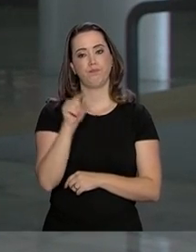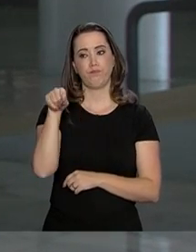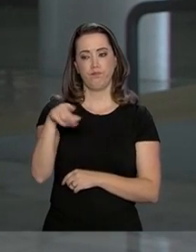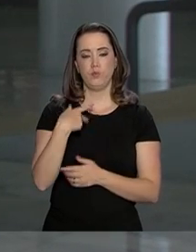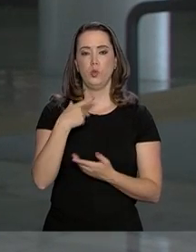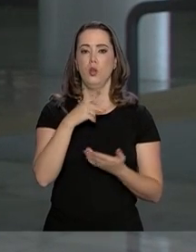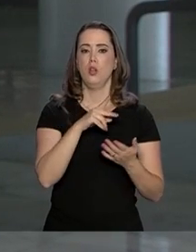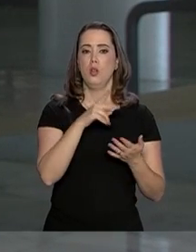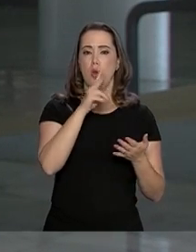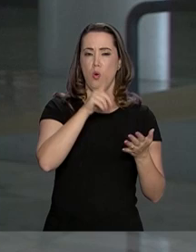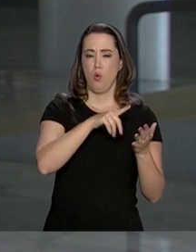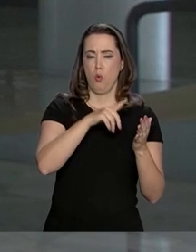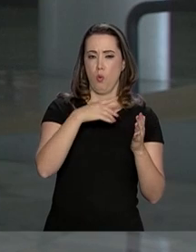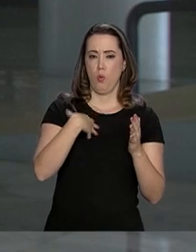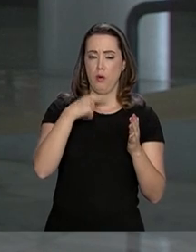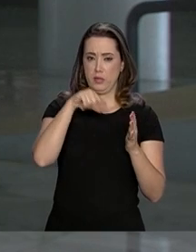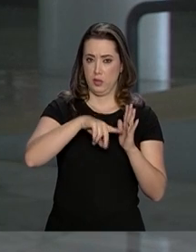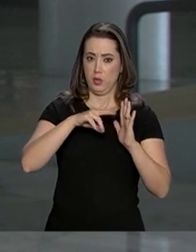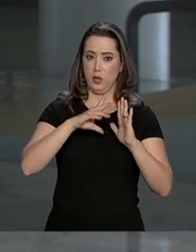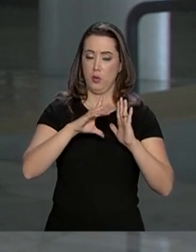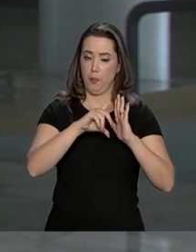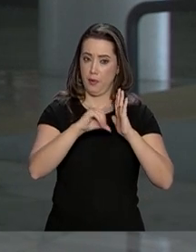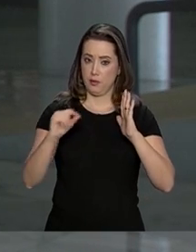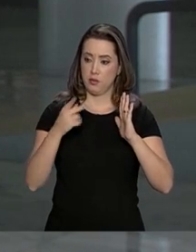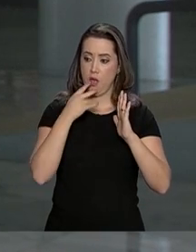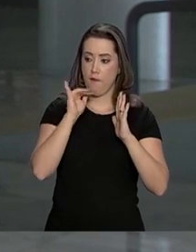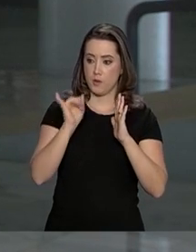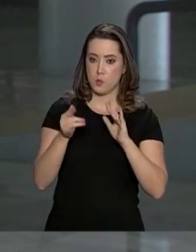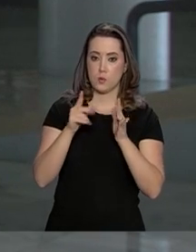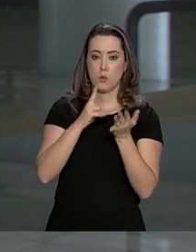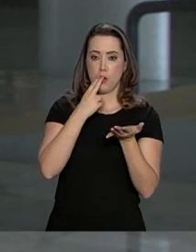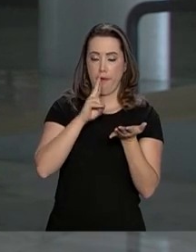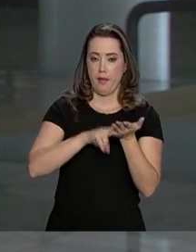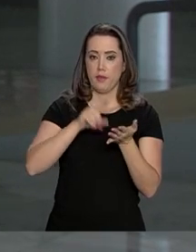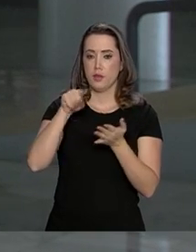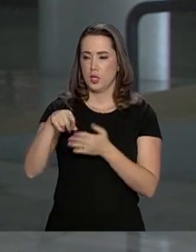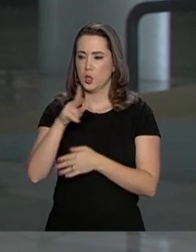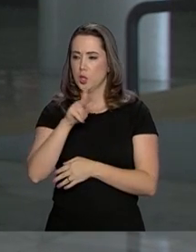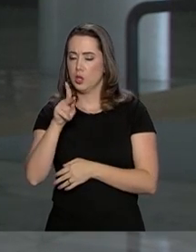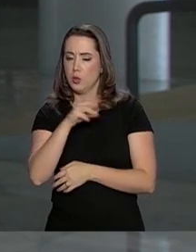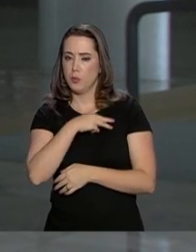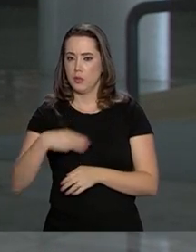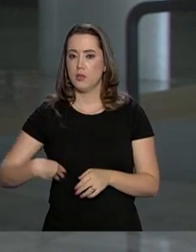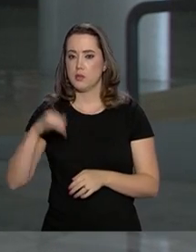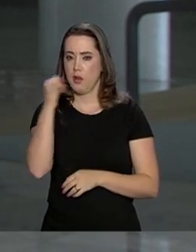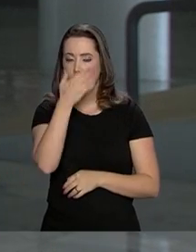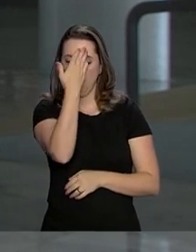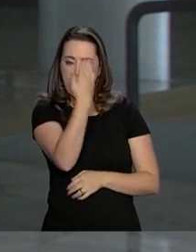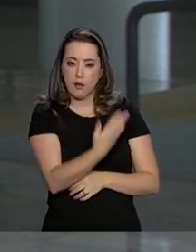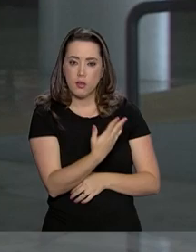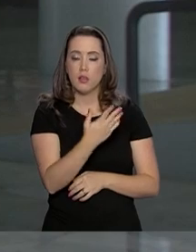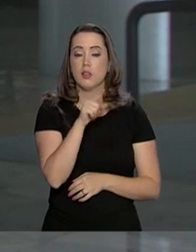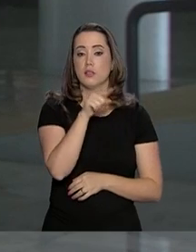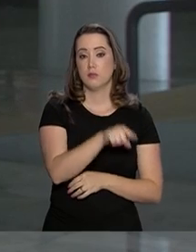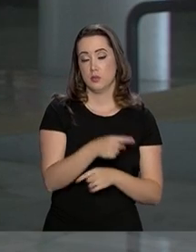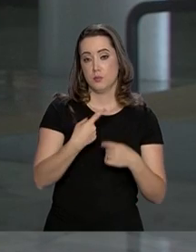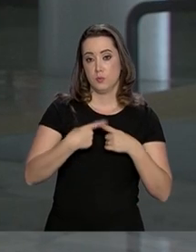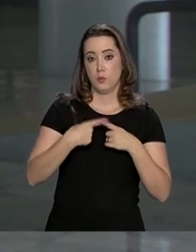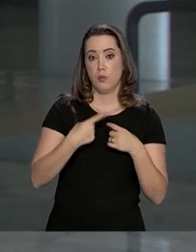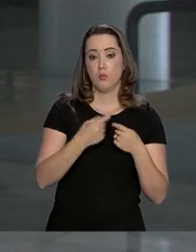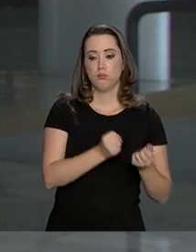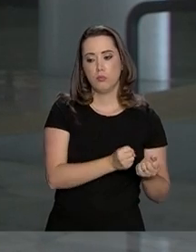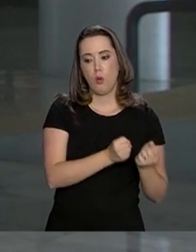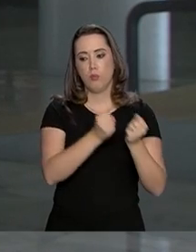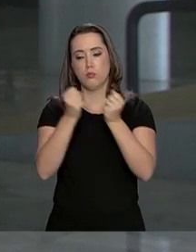Palácio do Planalto, o ministro italiano agradeceu o empenho do Brasil em solucionar o caso César e Batiste